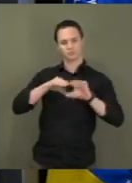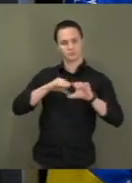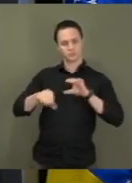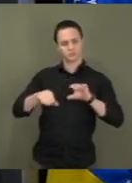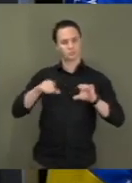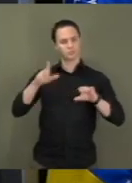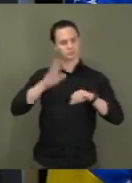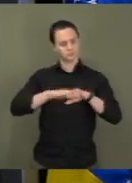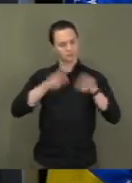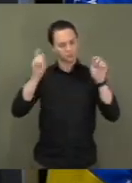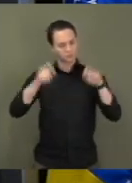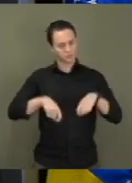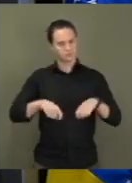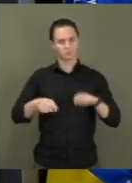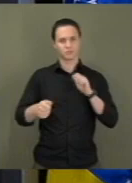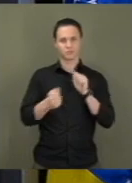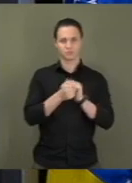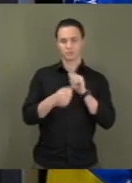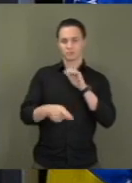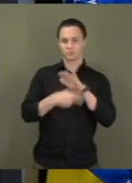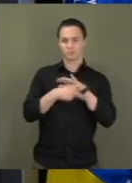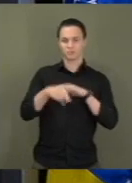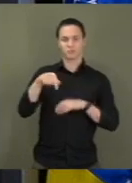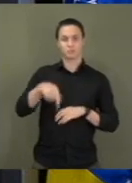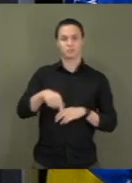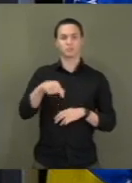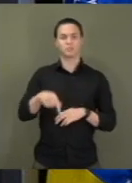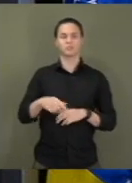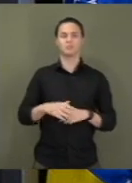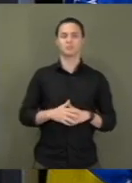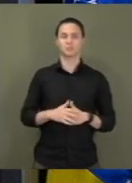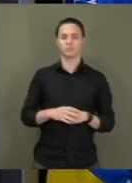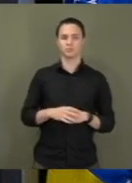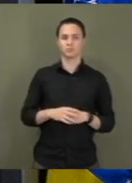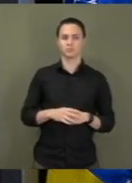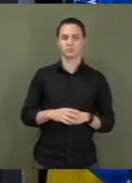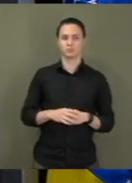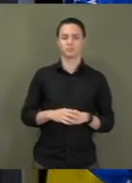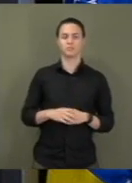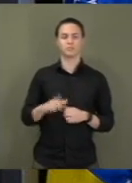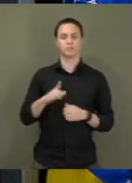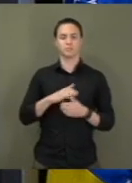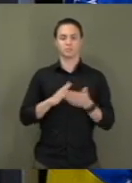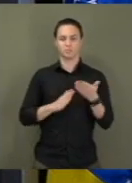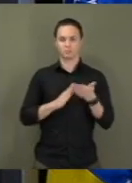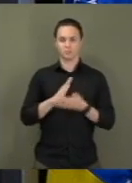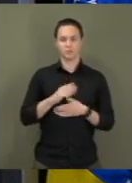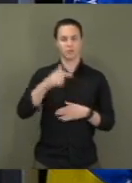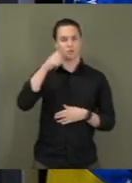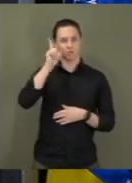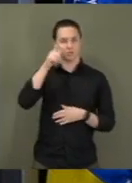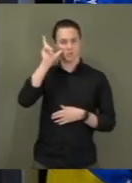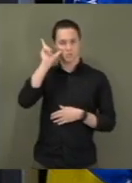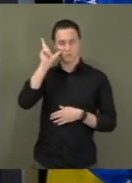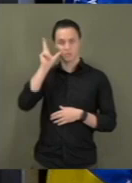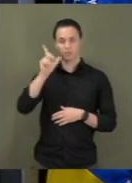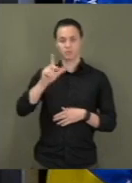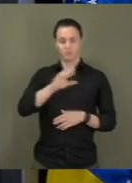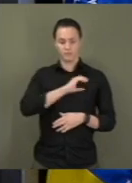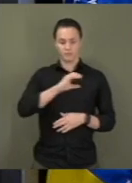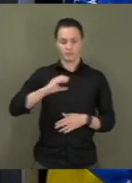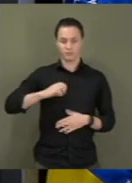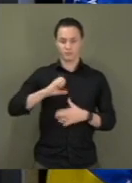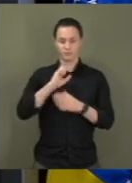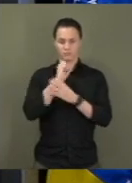competente aqui da Casa Revisora da República. Foi aprovado anteontem, senhor presidente, na Comissão de